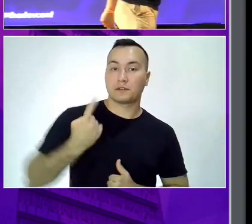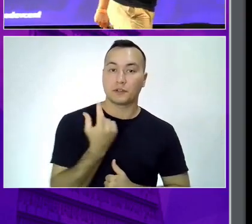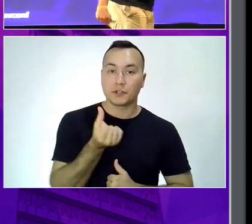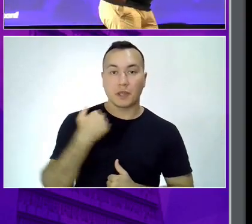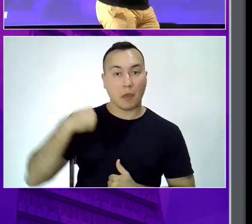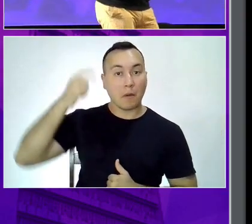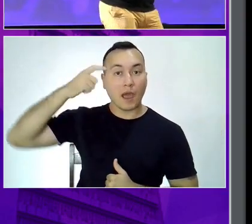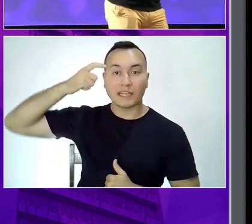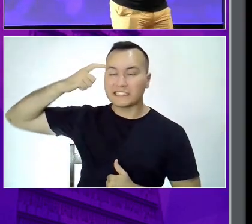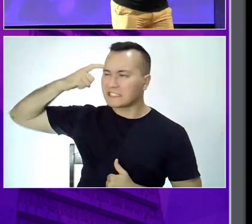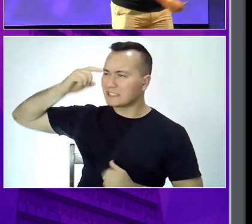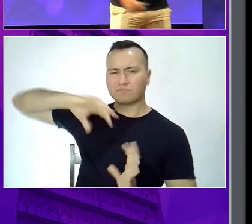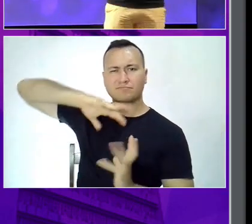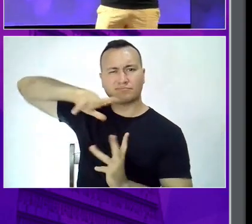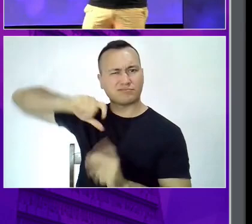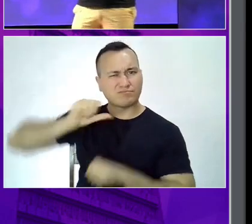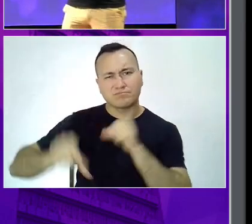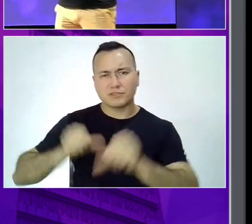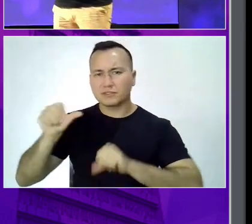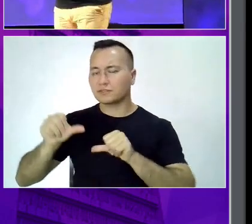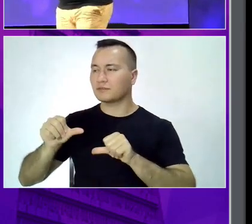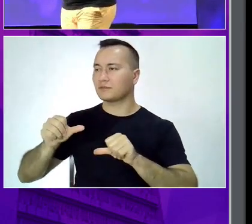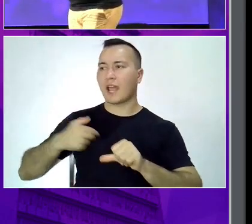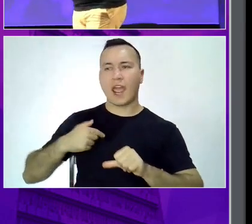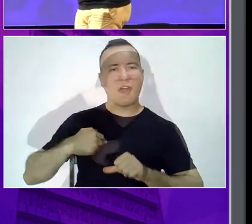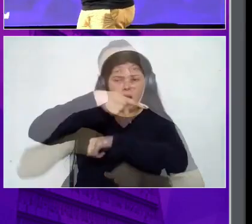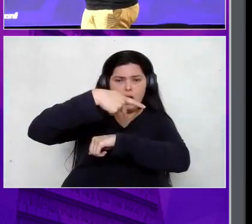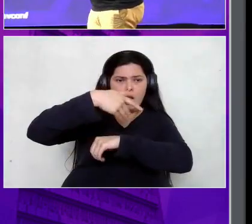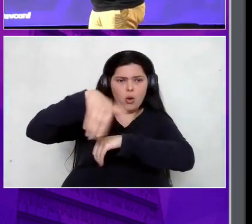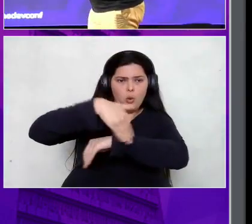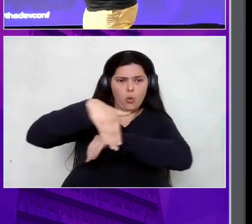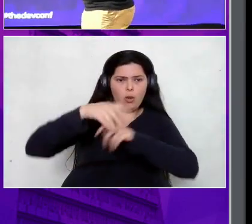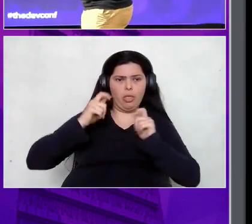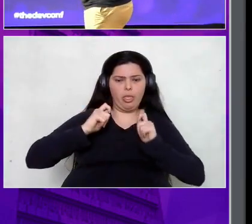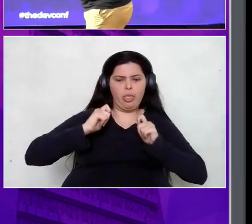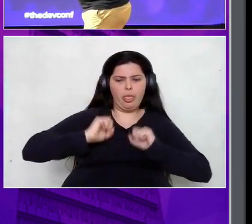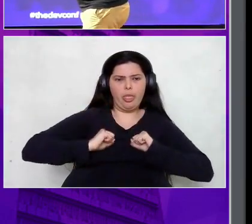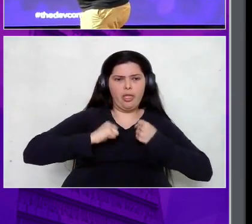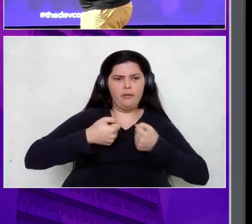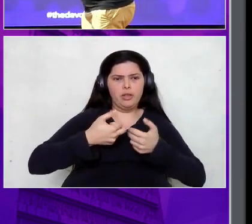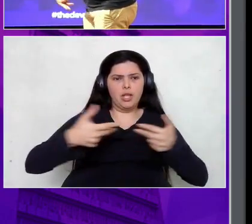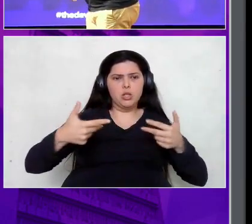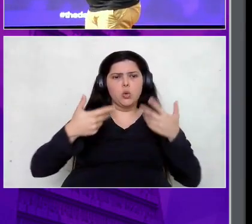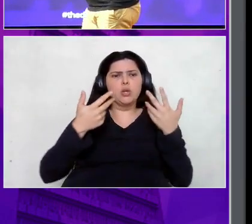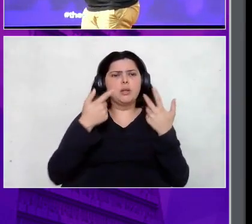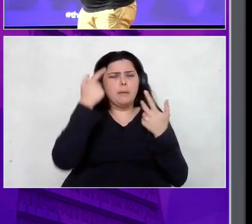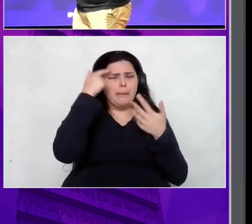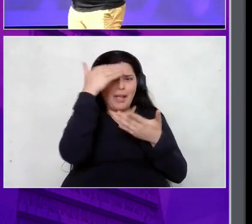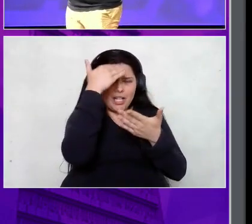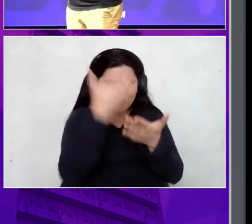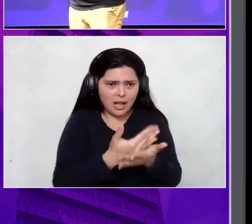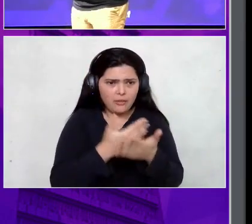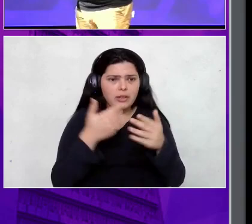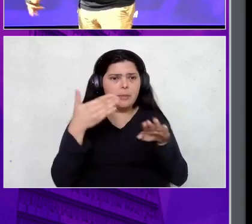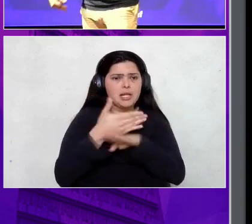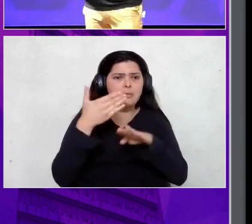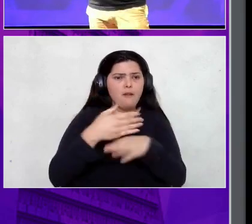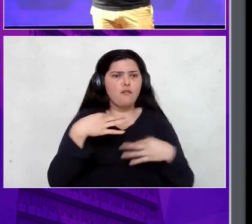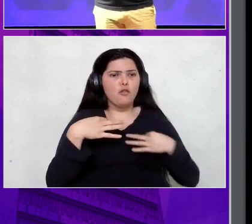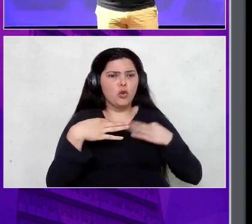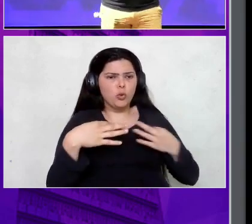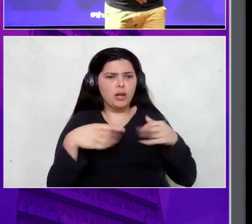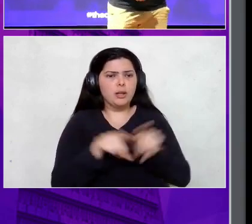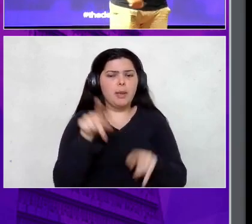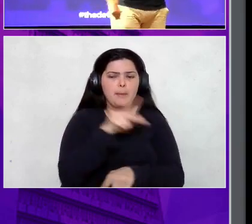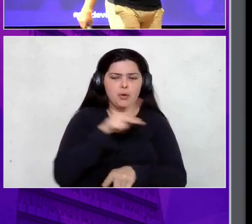política. Fui para a rua. Fui defender aquilo que era causa para mim, que eu acreditava. Fui me envolver com voluntário. Fui professor voluntário.